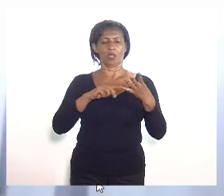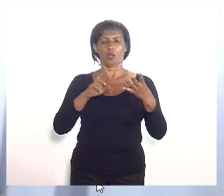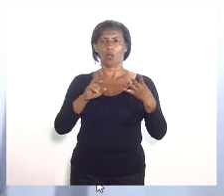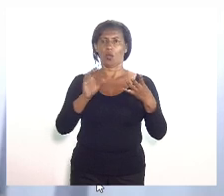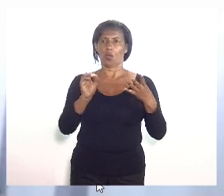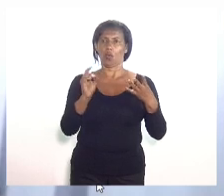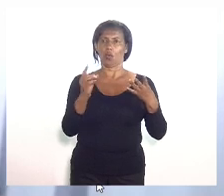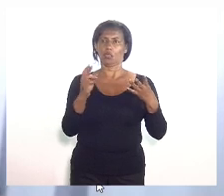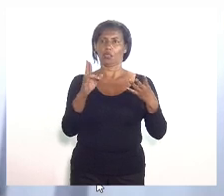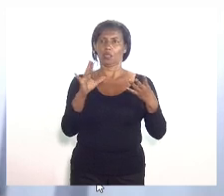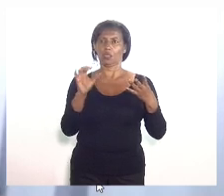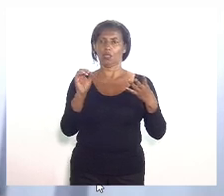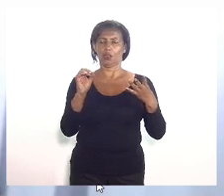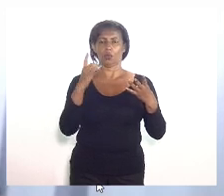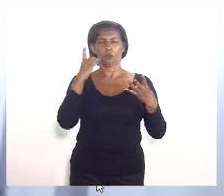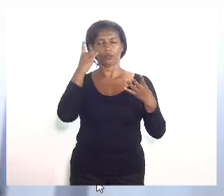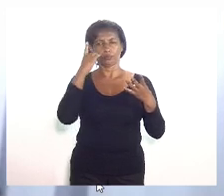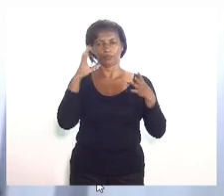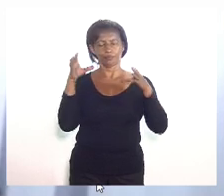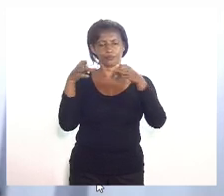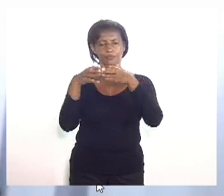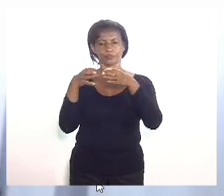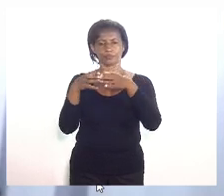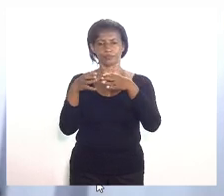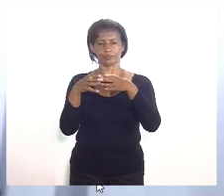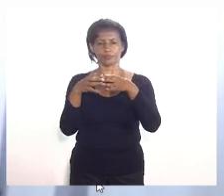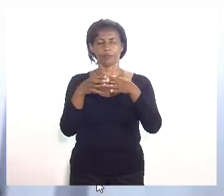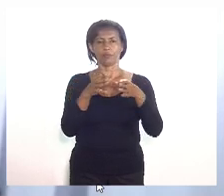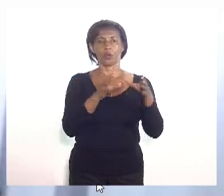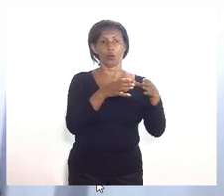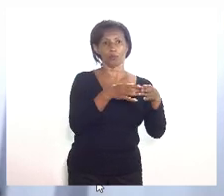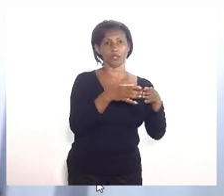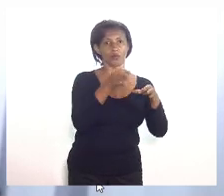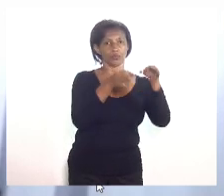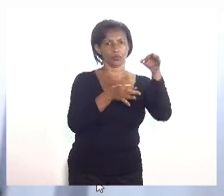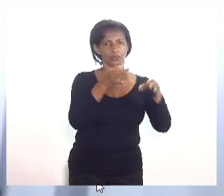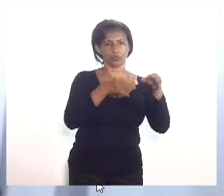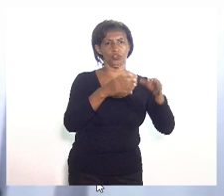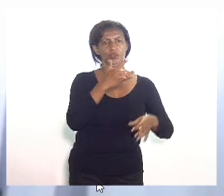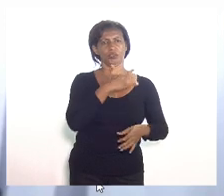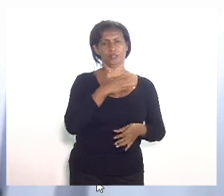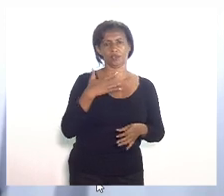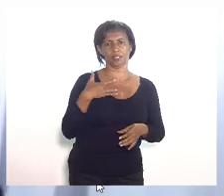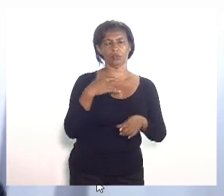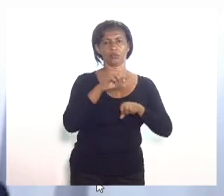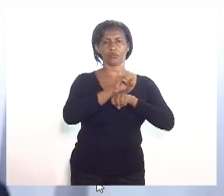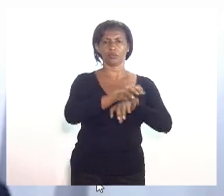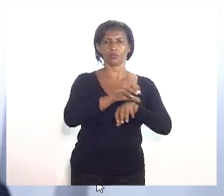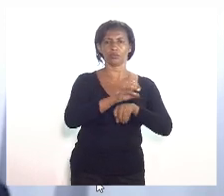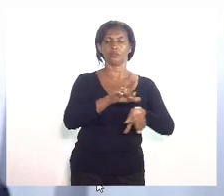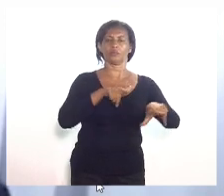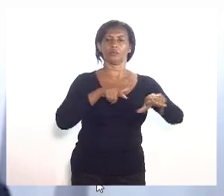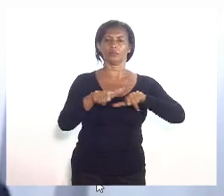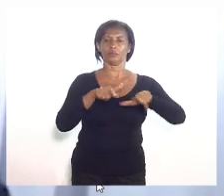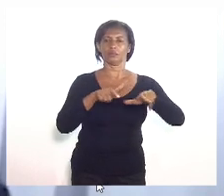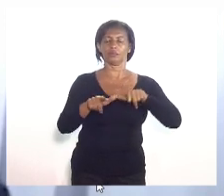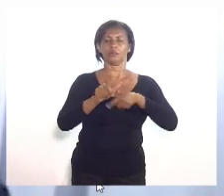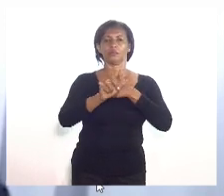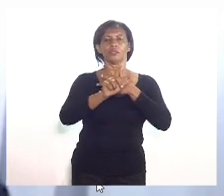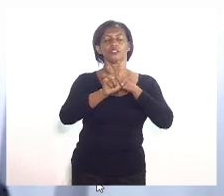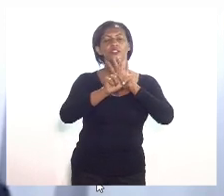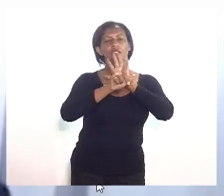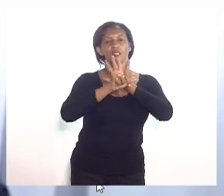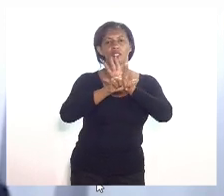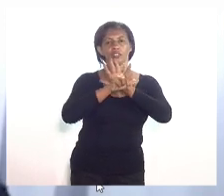Pendente de pareceres das comissões de Constituição e Justiça, de saúde, de educação, trabalho, legislação social e